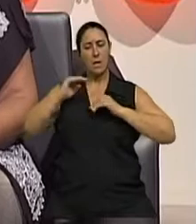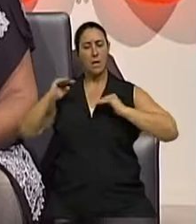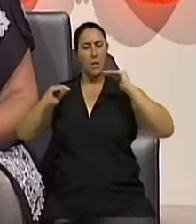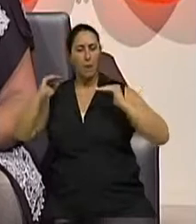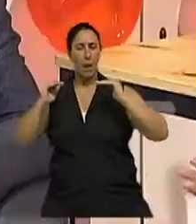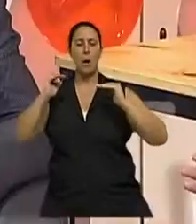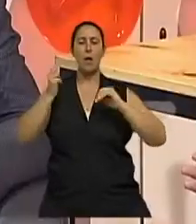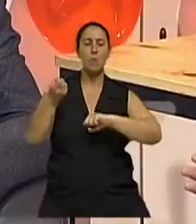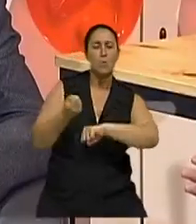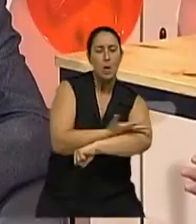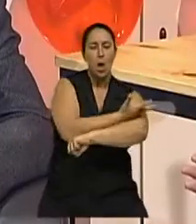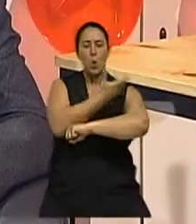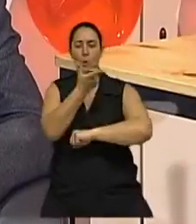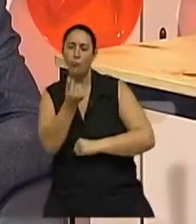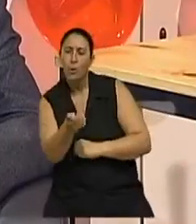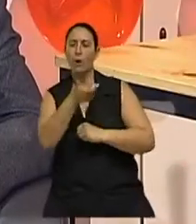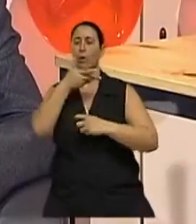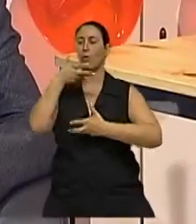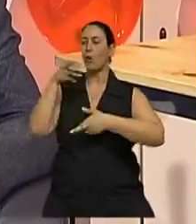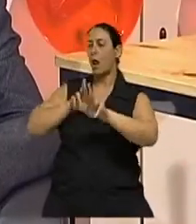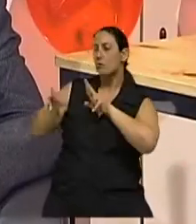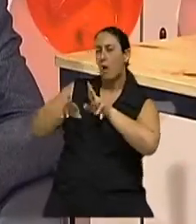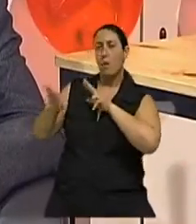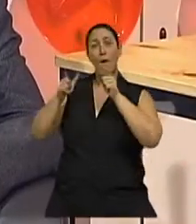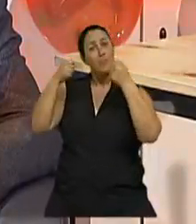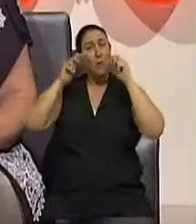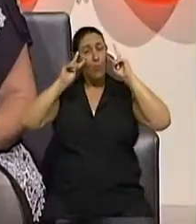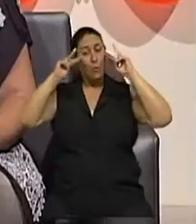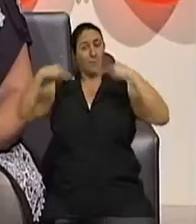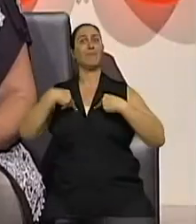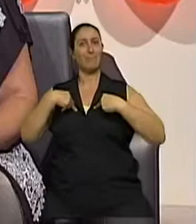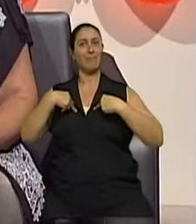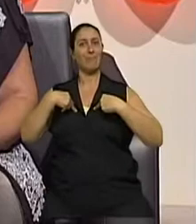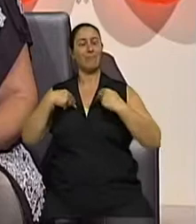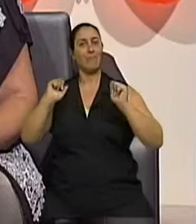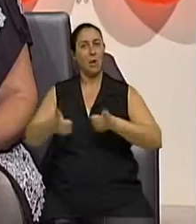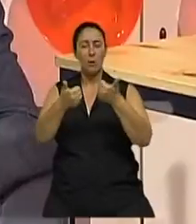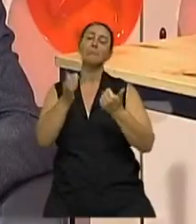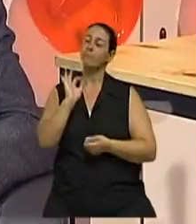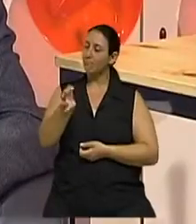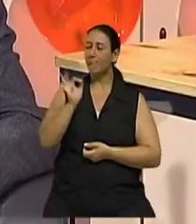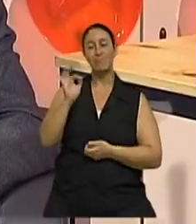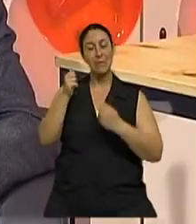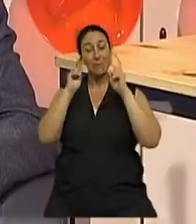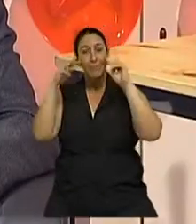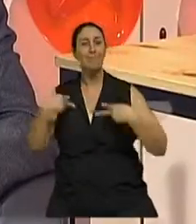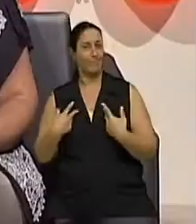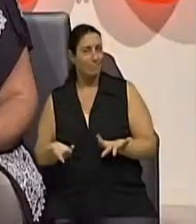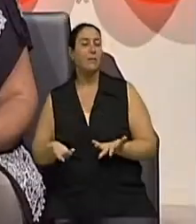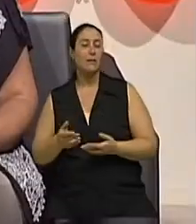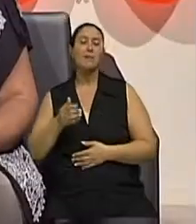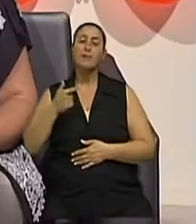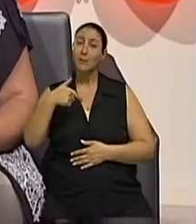essas coisas? Será que não é por aí? É, é uma questão. Autoconhecimento maior? Uhum. Né? É uma questão central, é. Né? Para que a gente